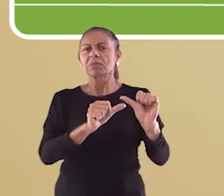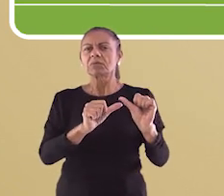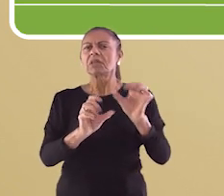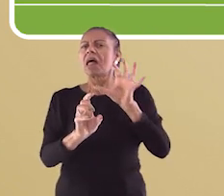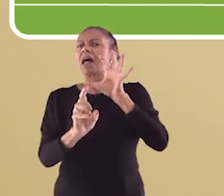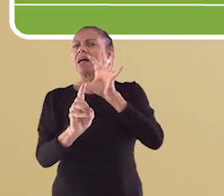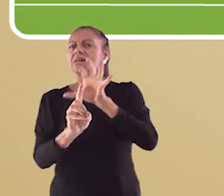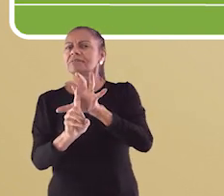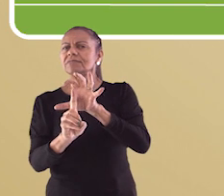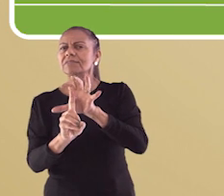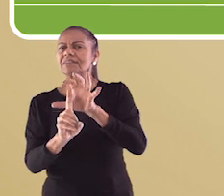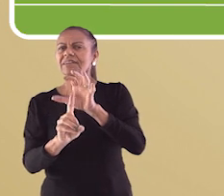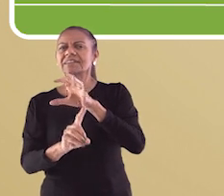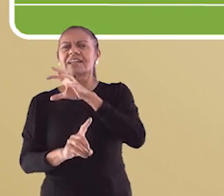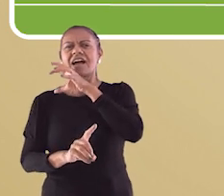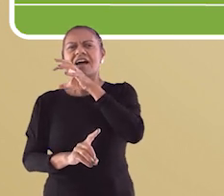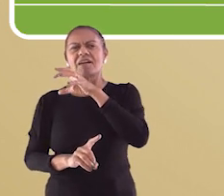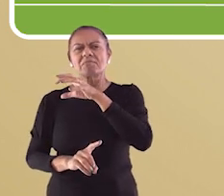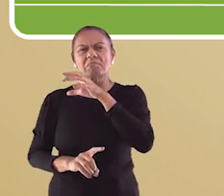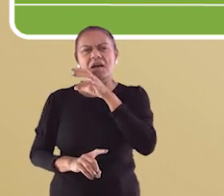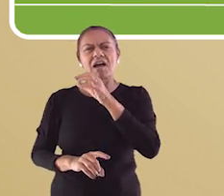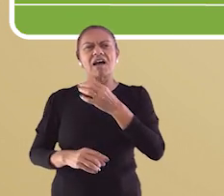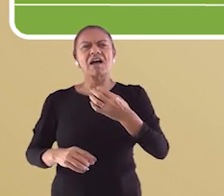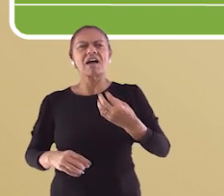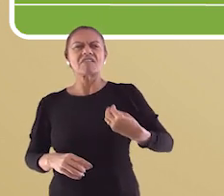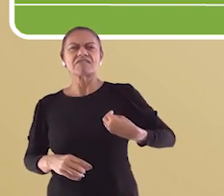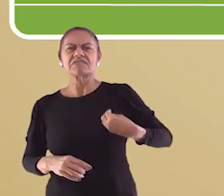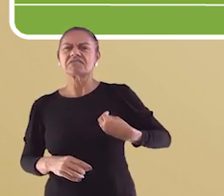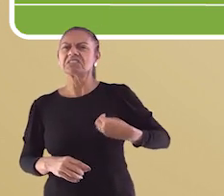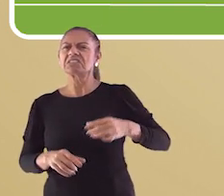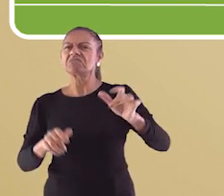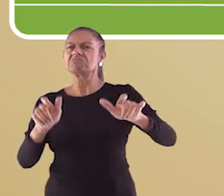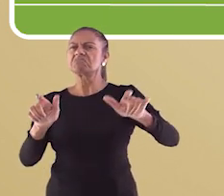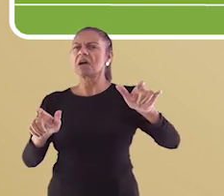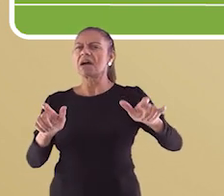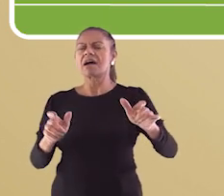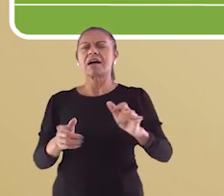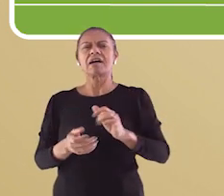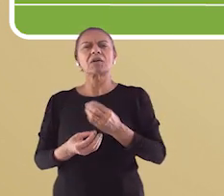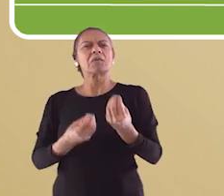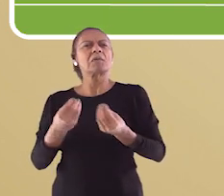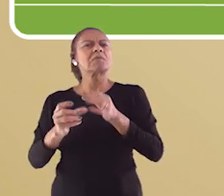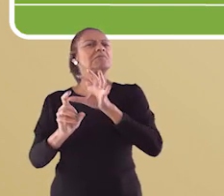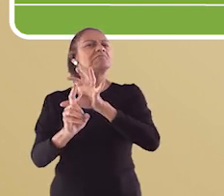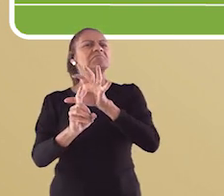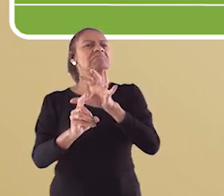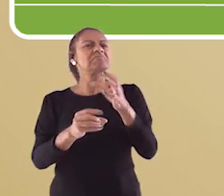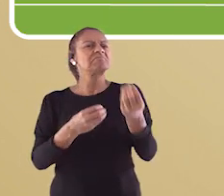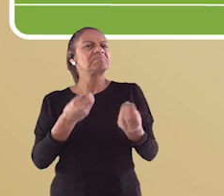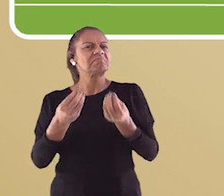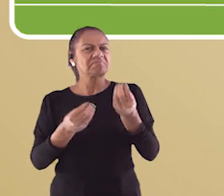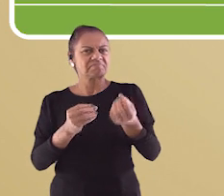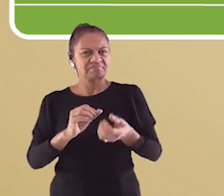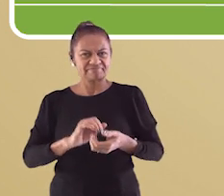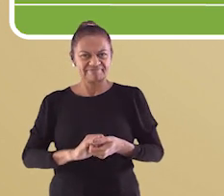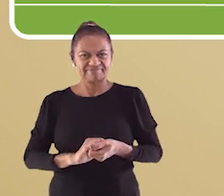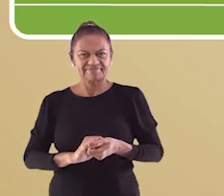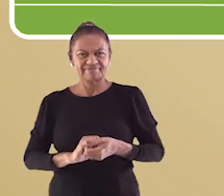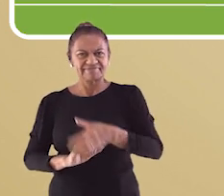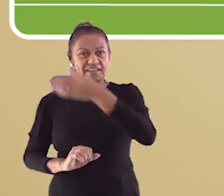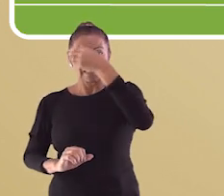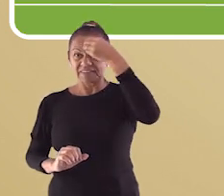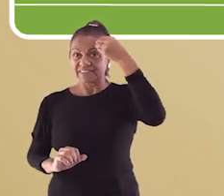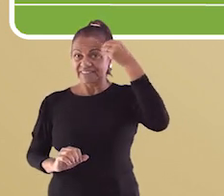prosseguirmos para responder a essa questão, eu preciso te lembrar. Não se esqueça da lista de presença. Basta você